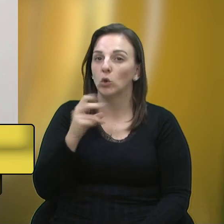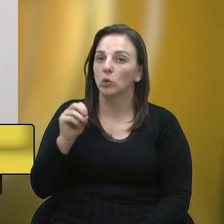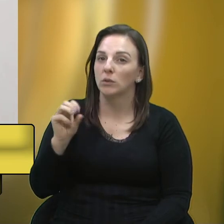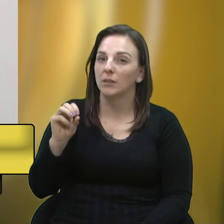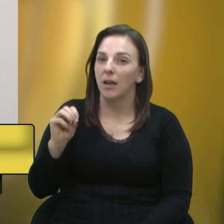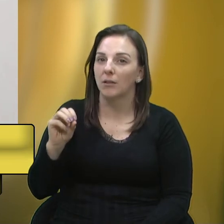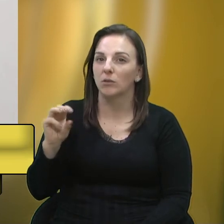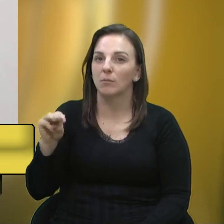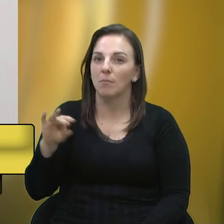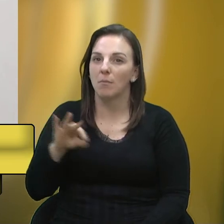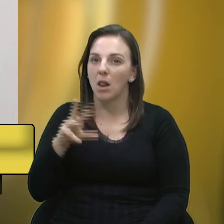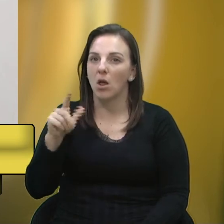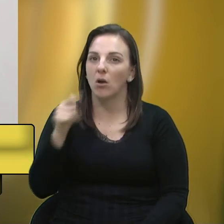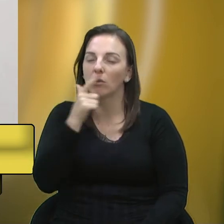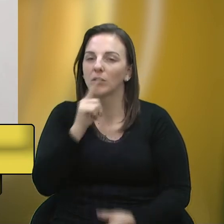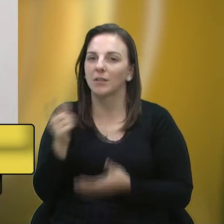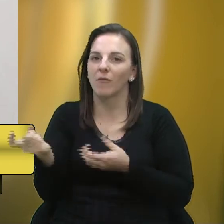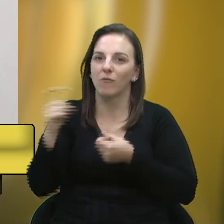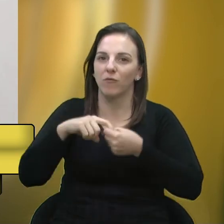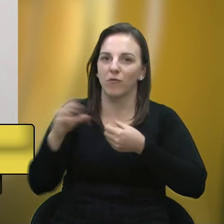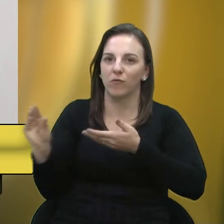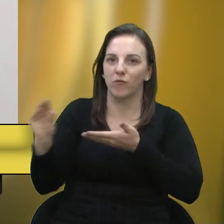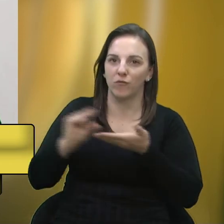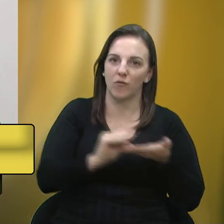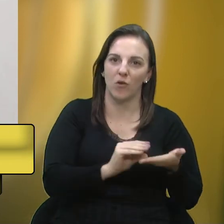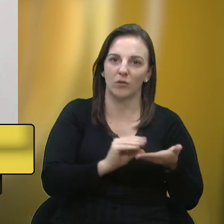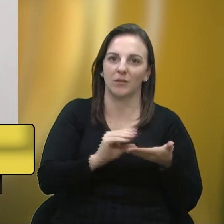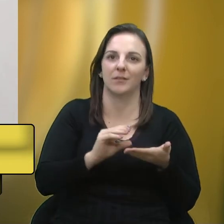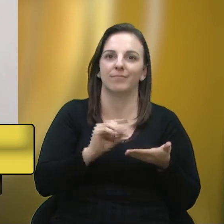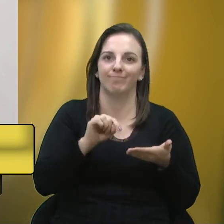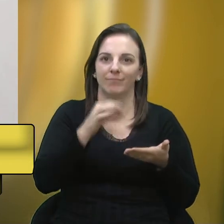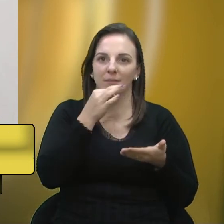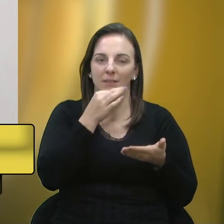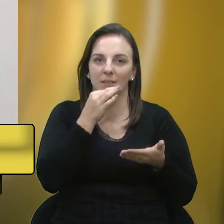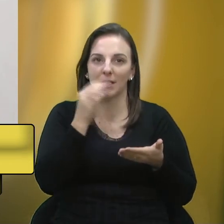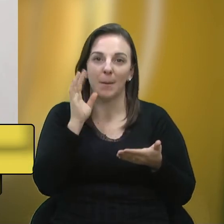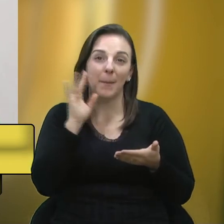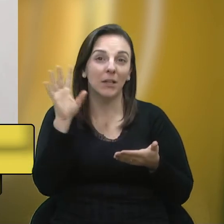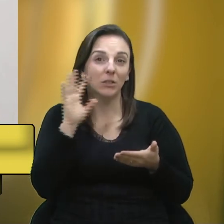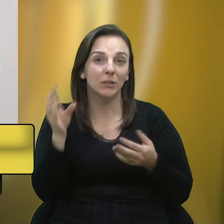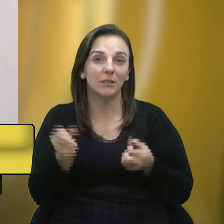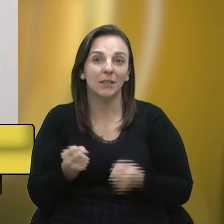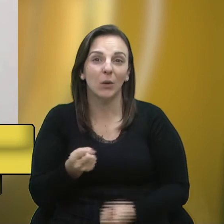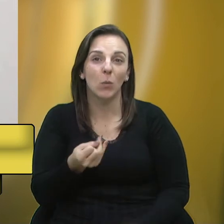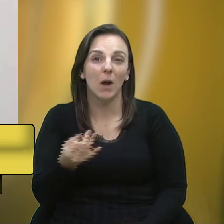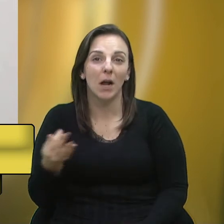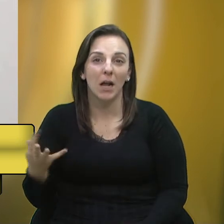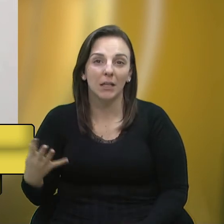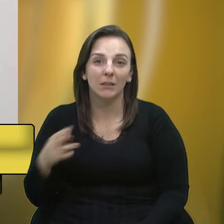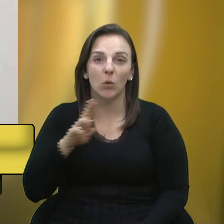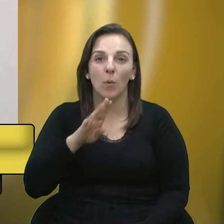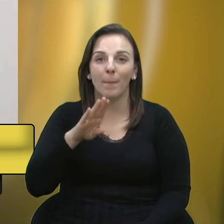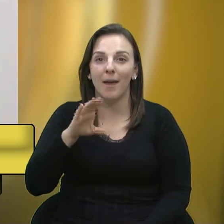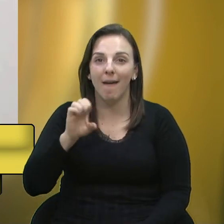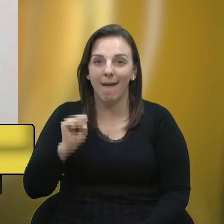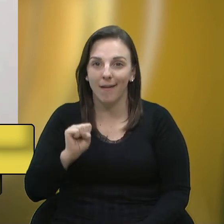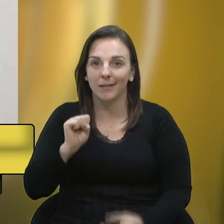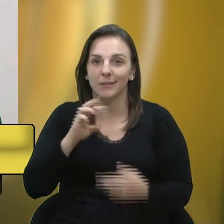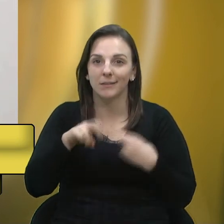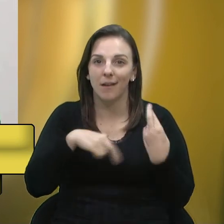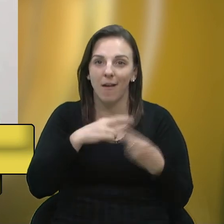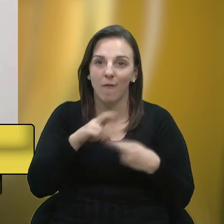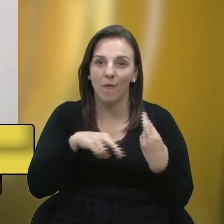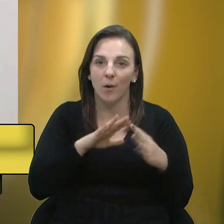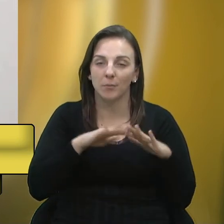obter com Refis Caxias. Quantas UBSs, quantas reformas em escolas, quantas pavimentações comunitárias, quantas